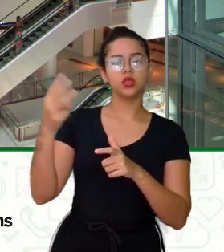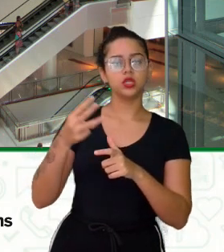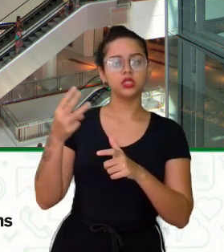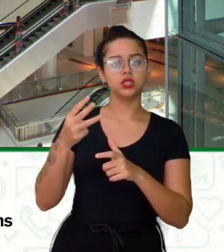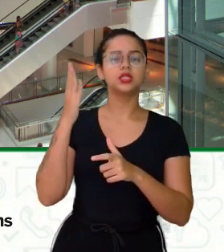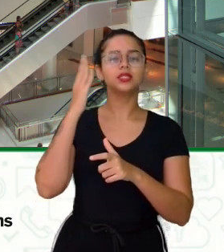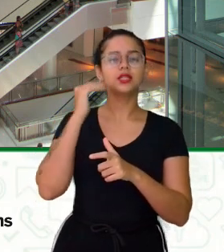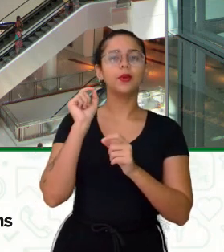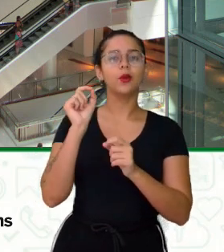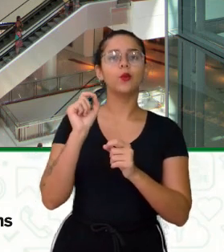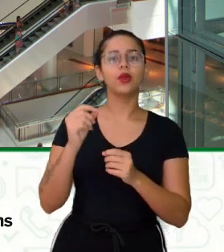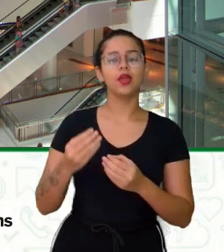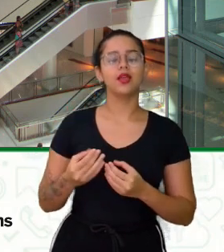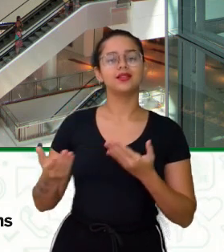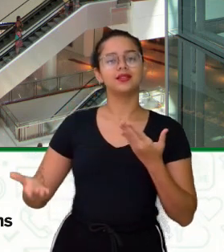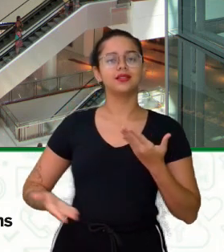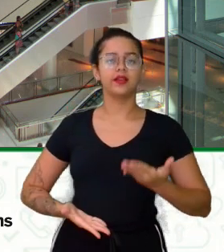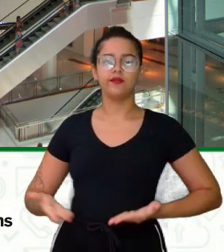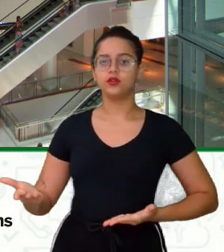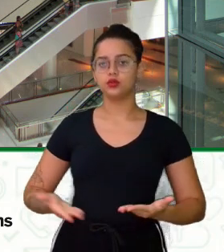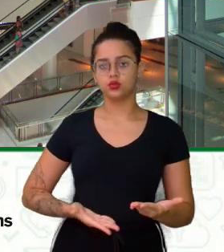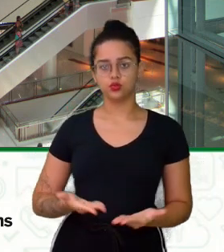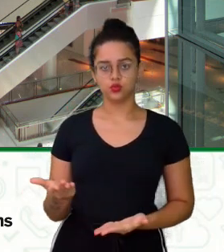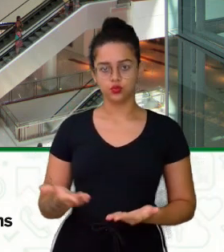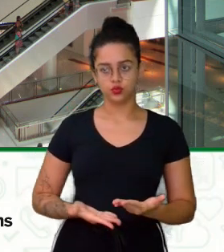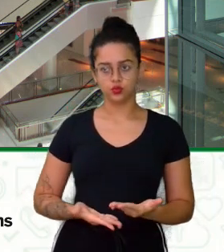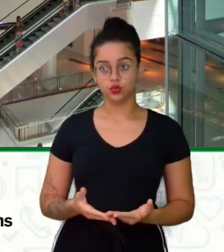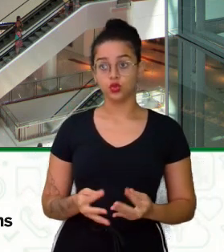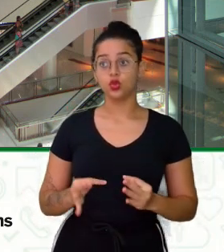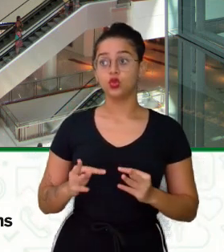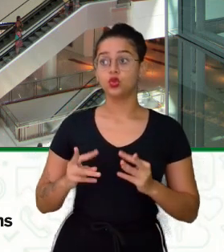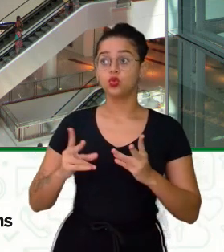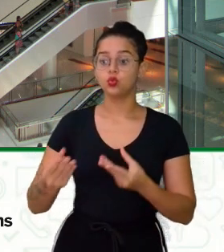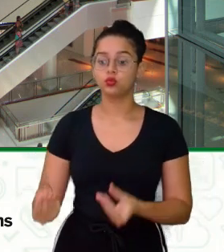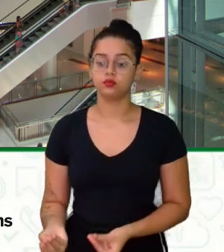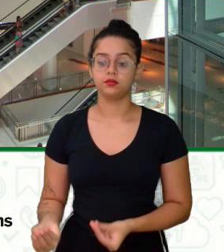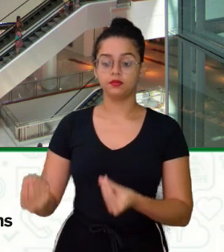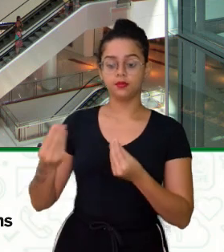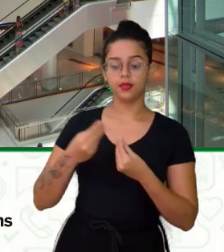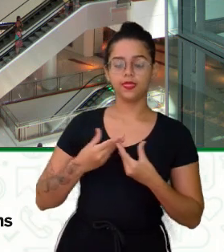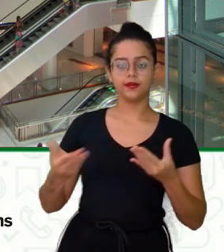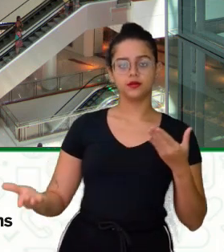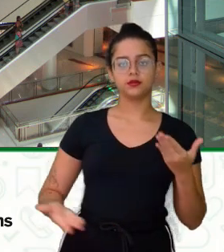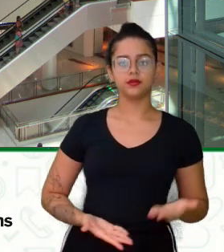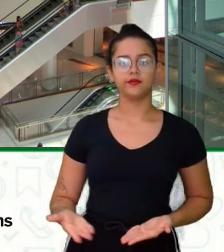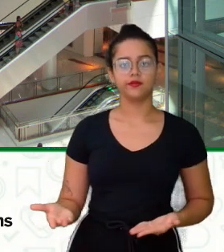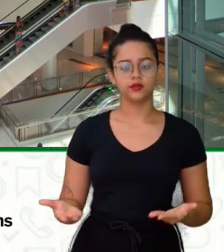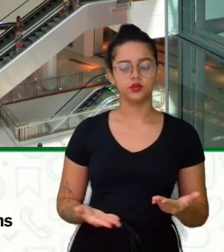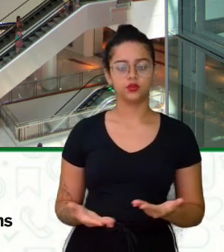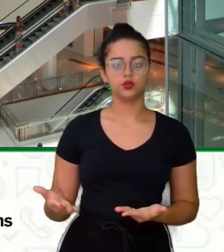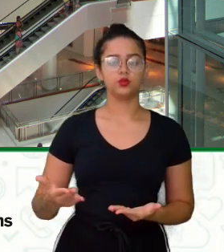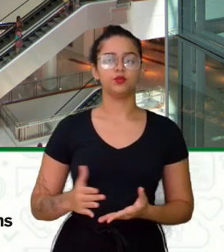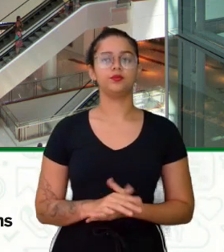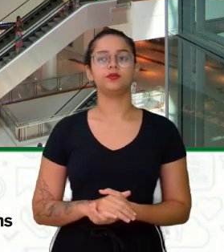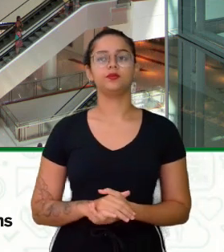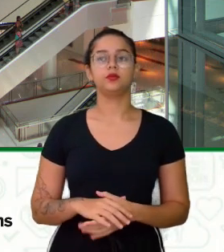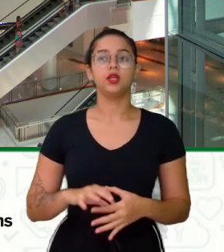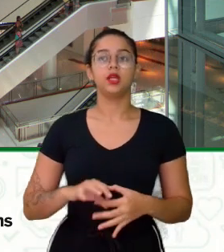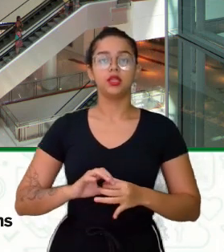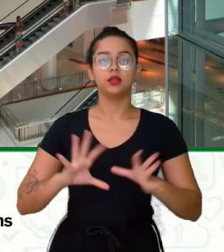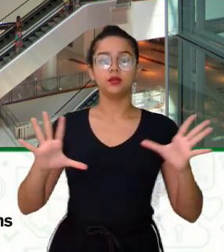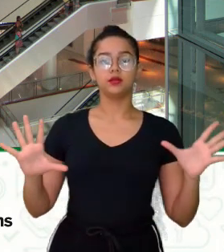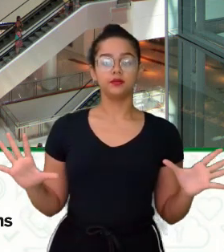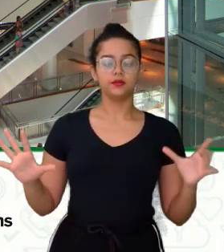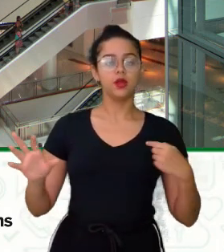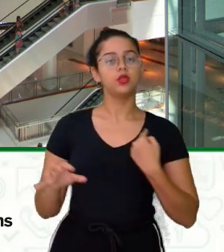sabe Que é o que? A prestação De serviços Aquilo que está Nos oferecendo Serviços Aquilo que está Disponível Para